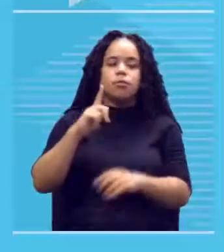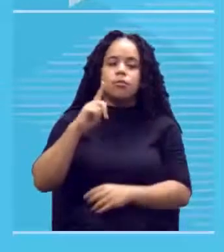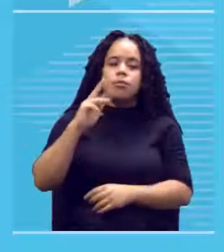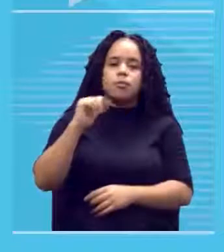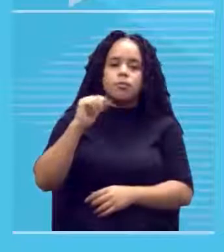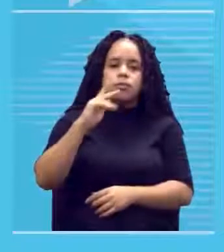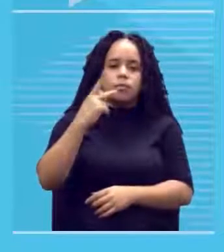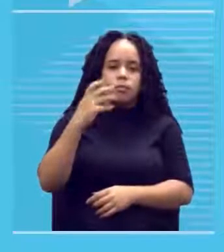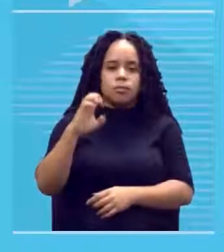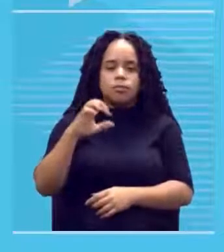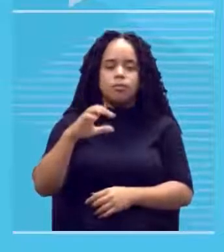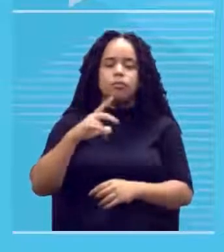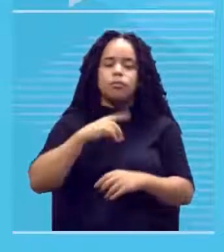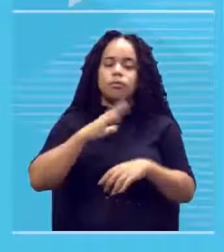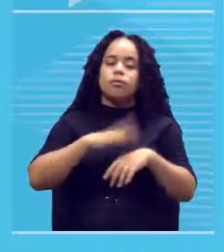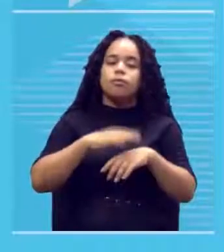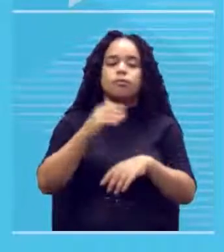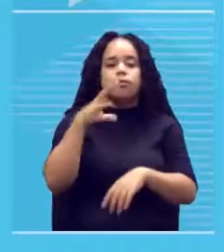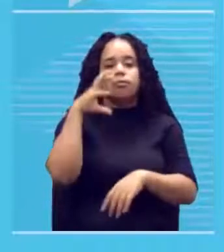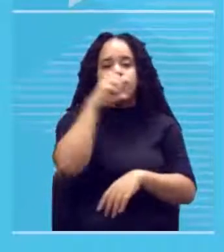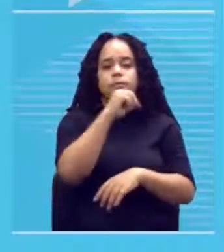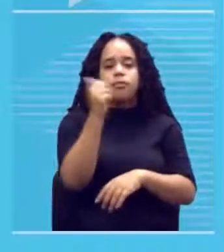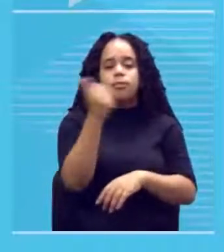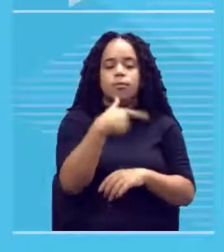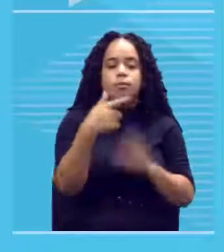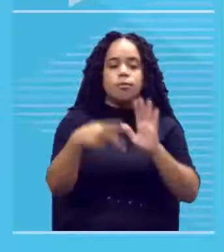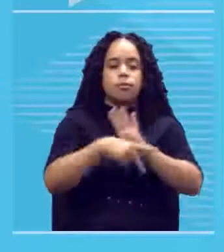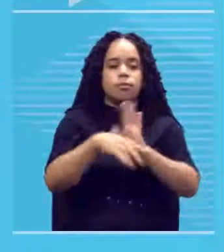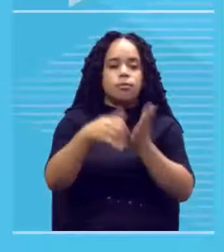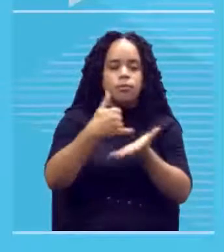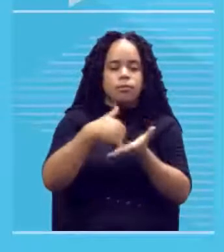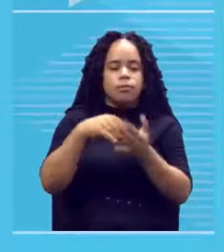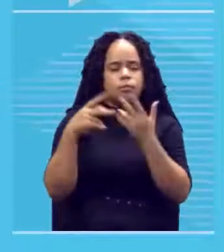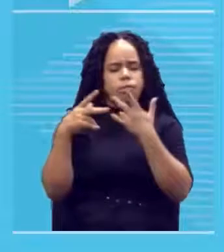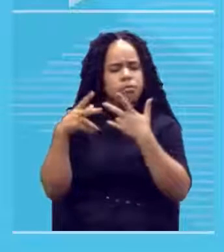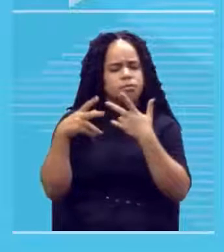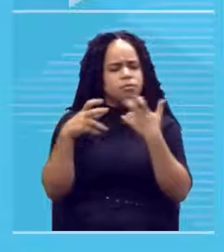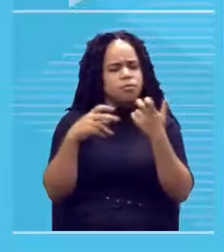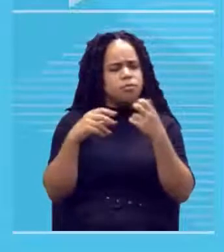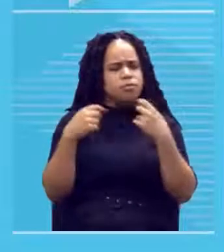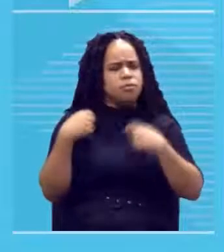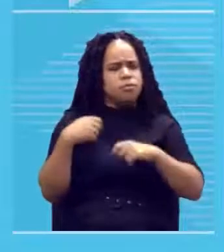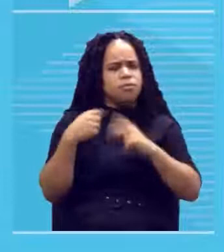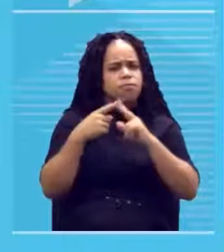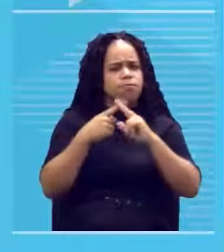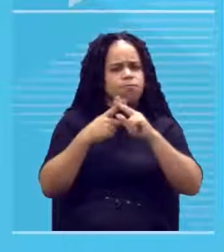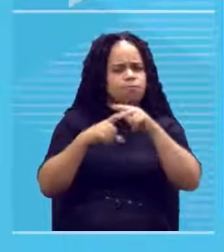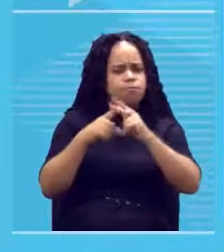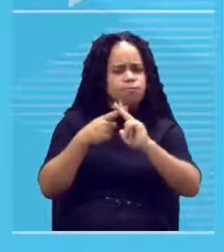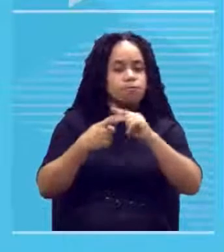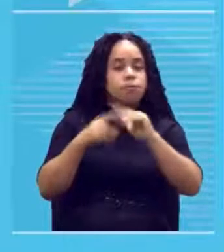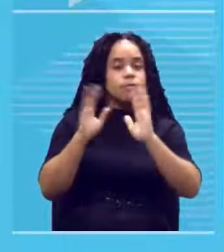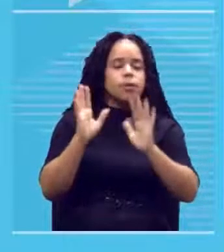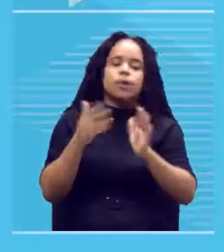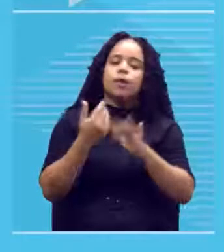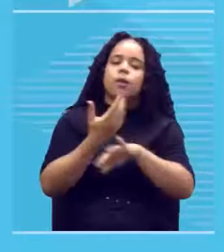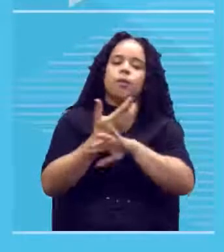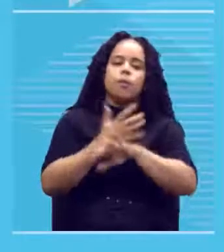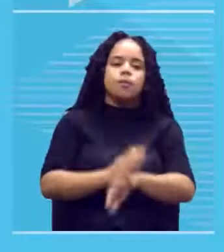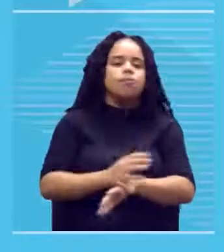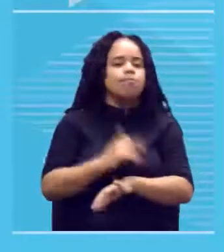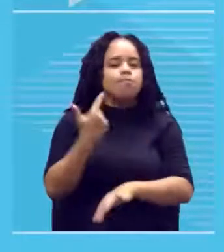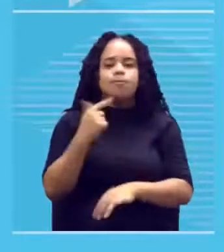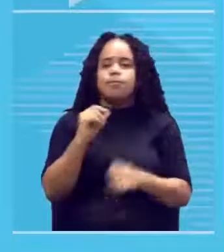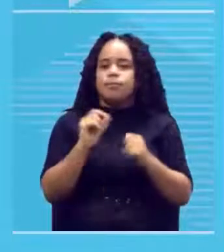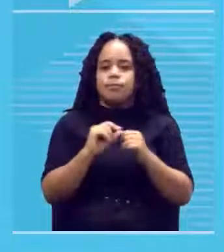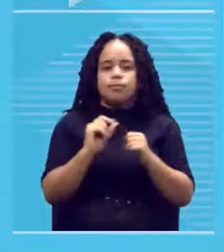rápido que a tinta óleo e aí você percebeu que aquela área não ficou legal precisava de um retoque já secou a tinta então não tem o que fazer